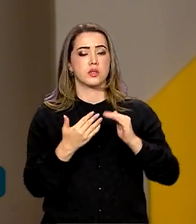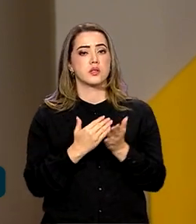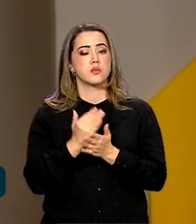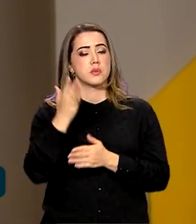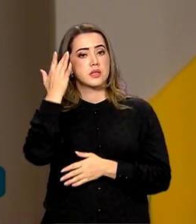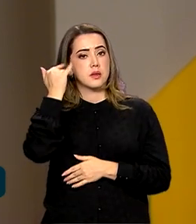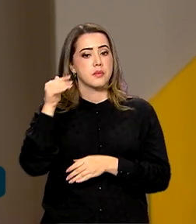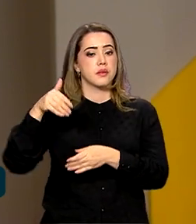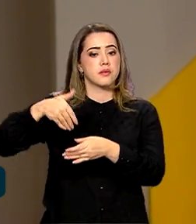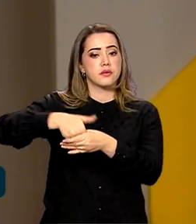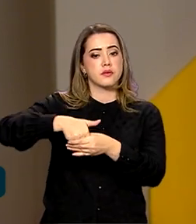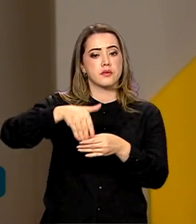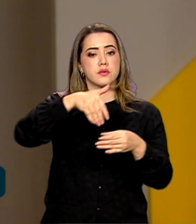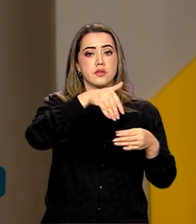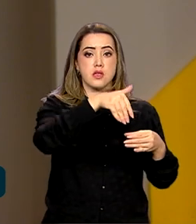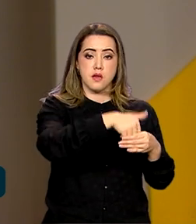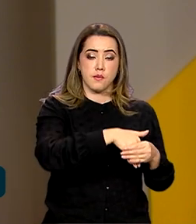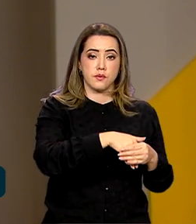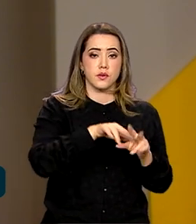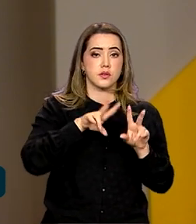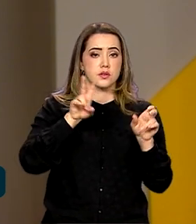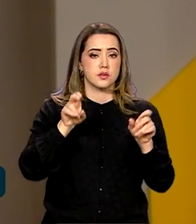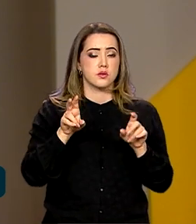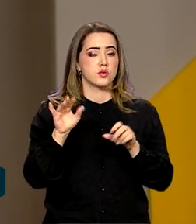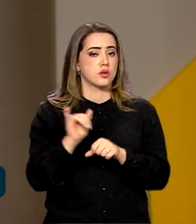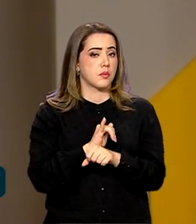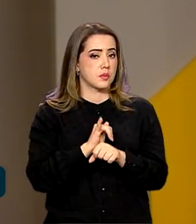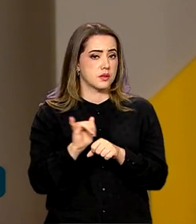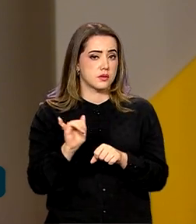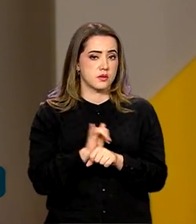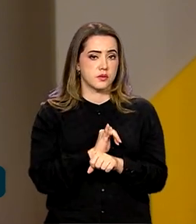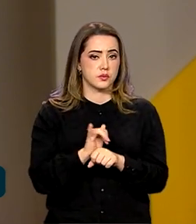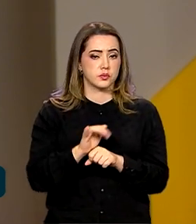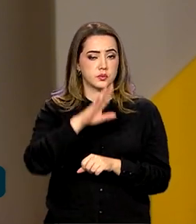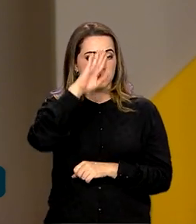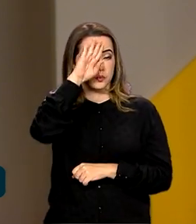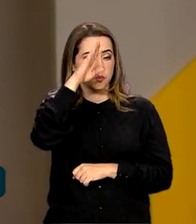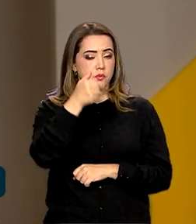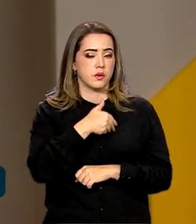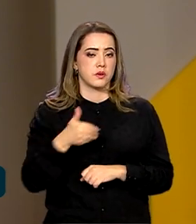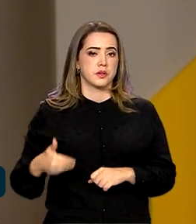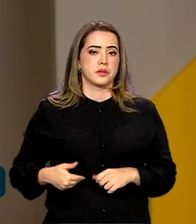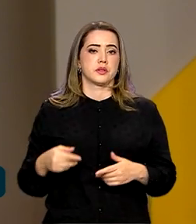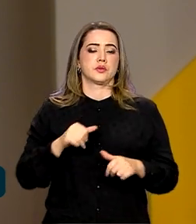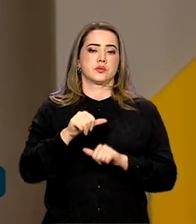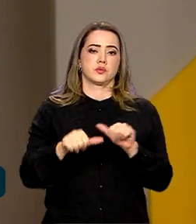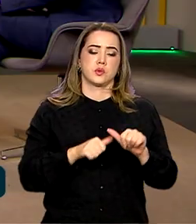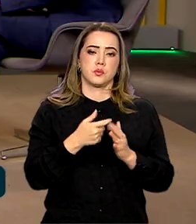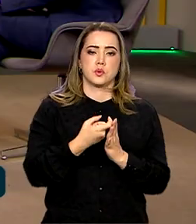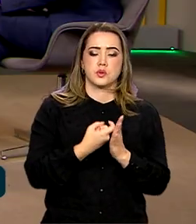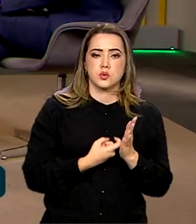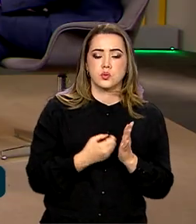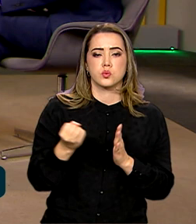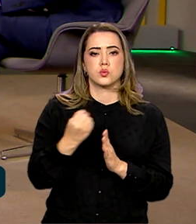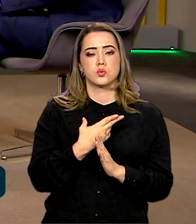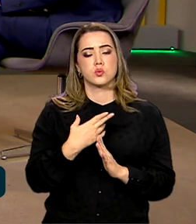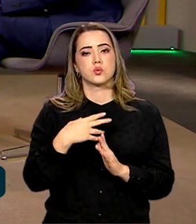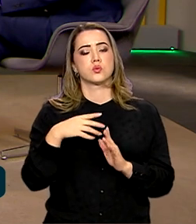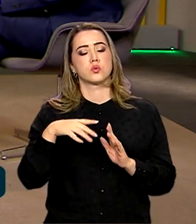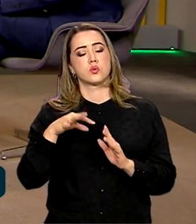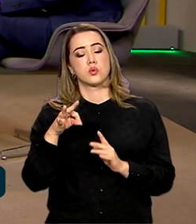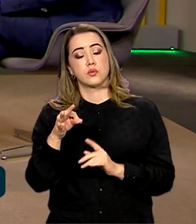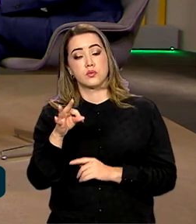votação de matérias estratégicas, né, consideradas prioritárias pelo governo, como a reforma tributária, o novo regime fiscal